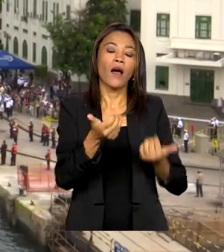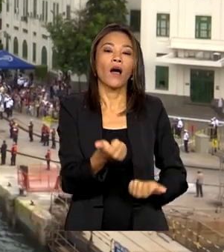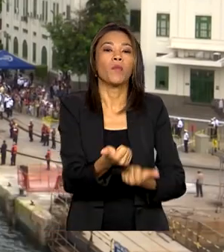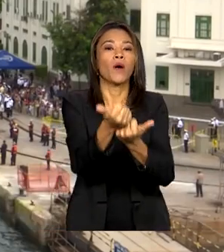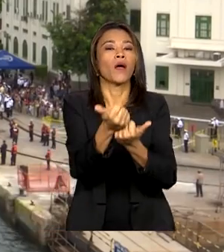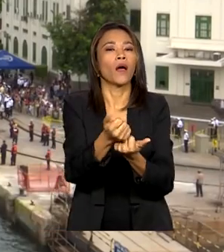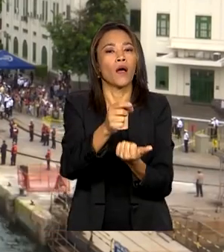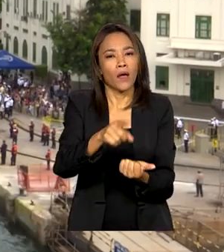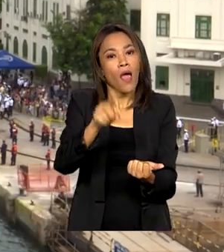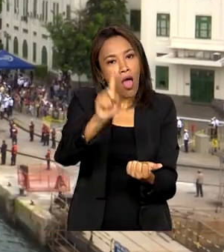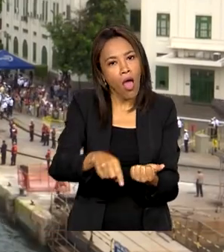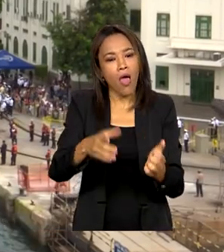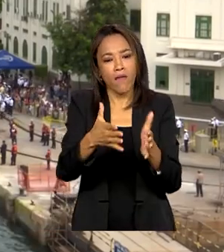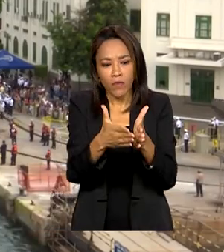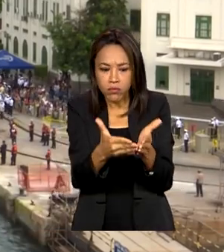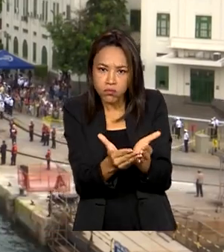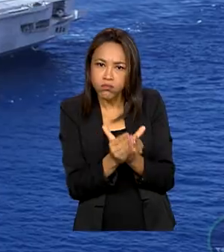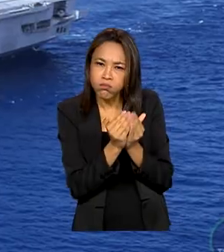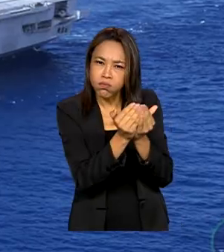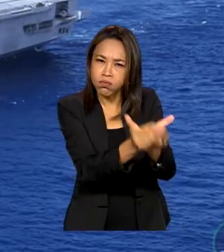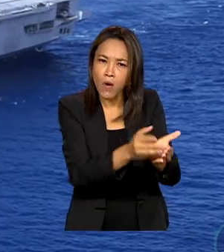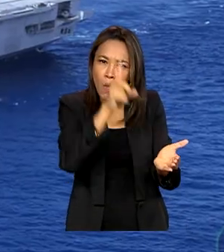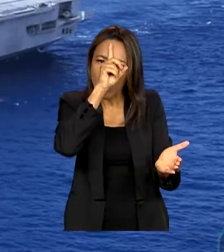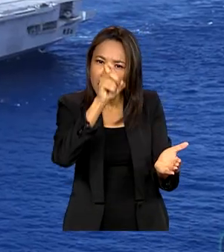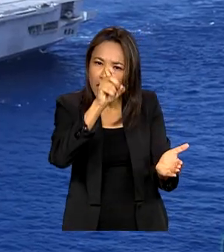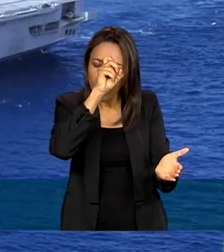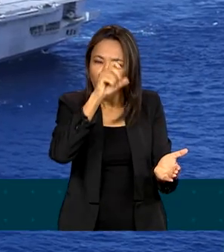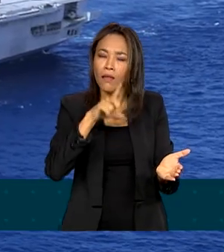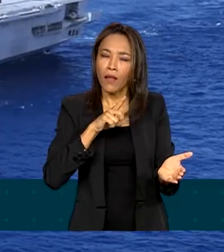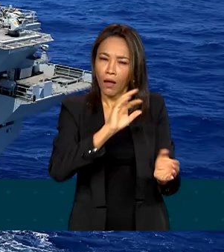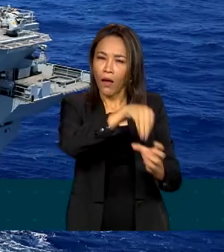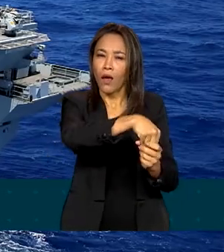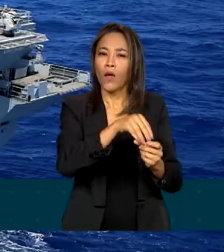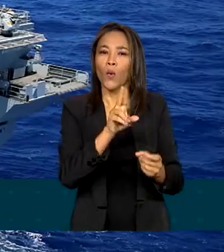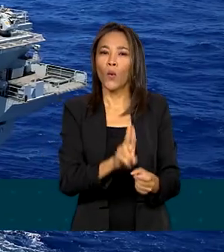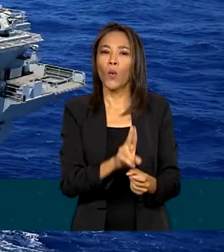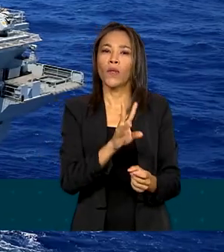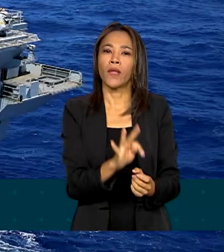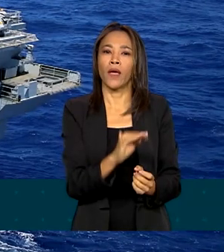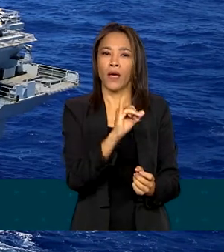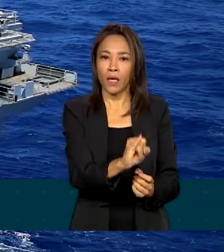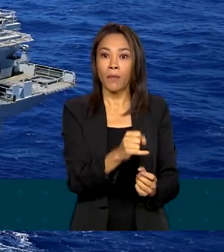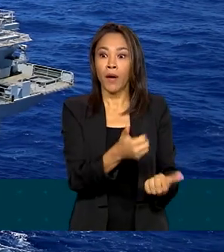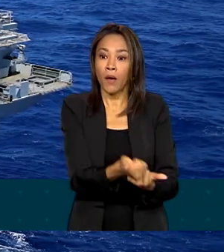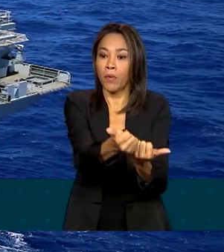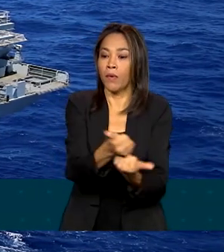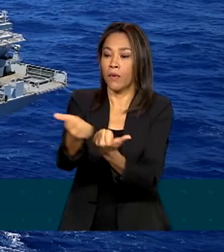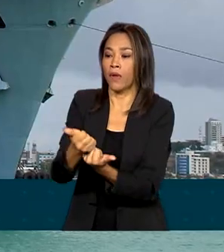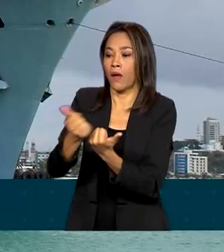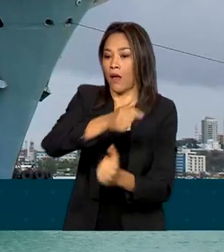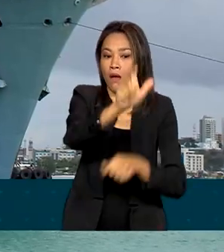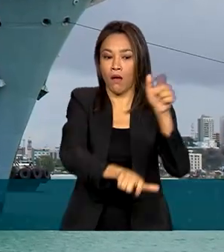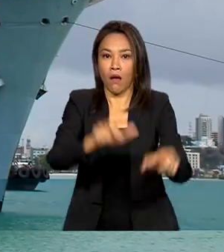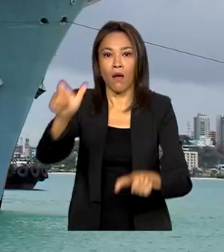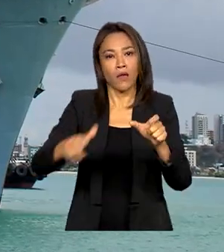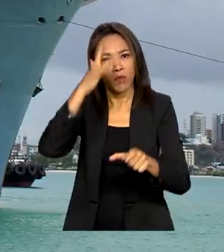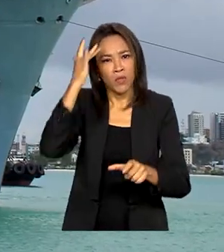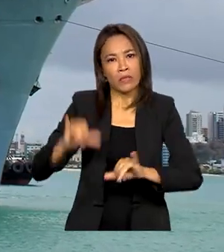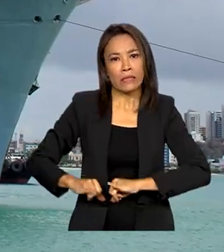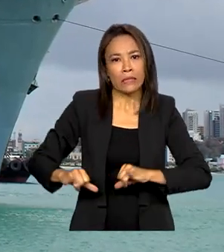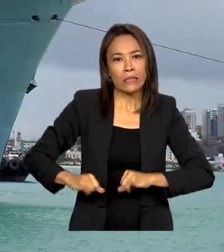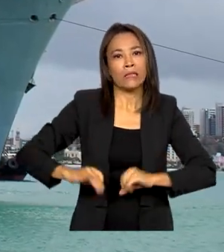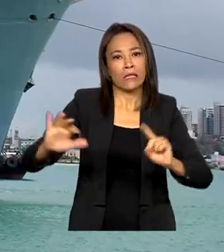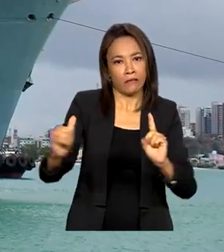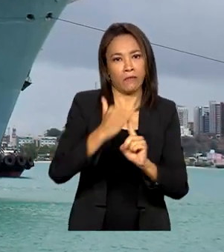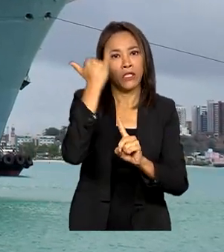campanha, equipado com UTI completa para atendimento às vítimas desse desastre natural aqui no litoral norte. O